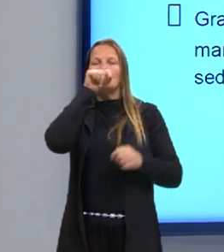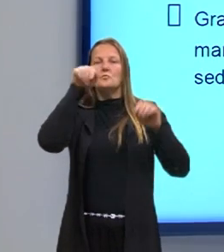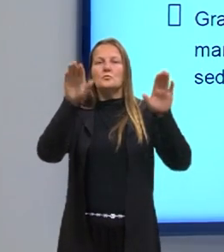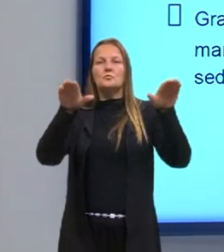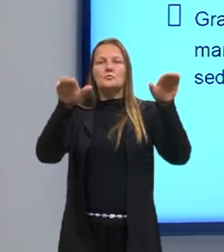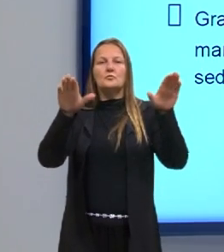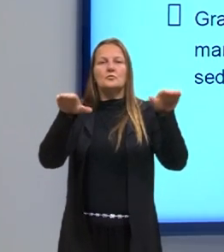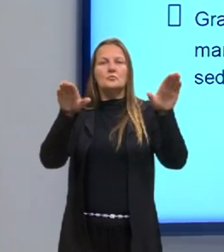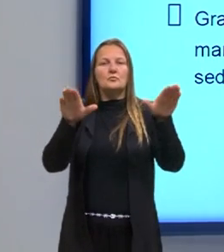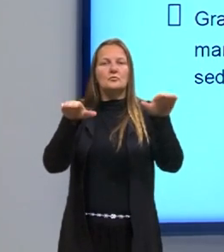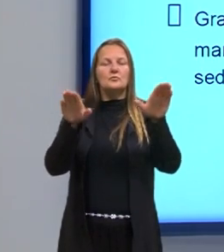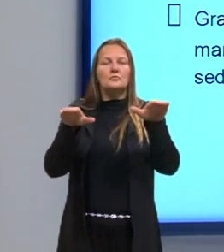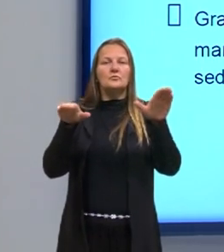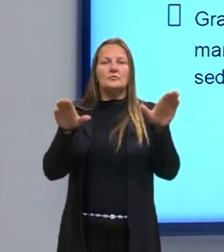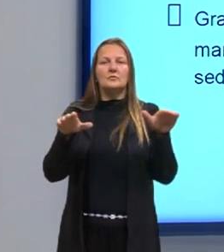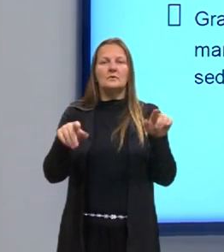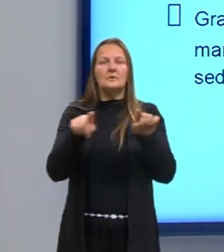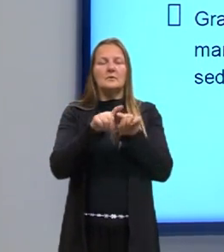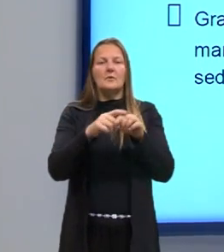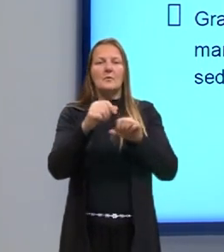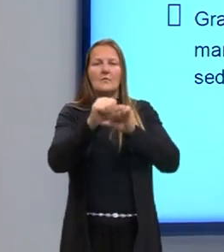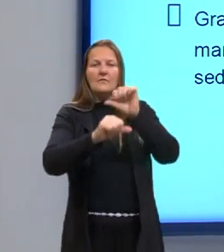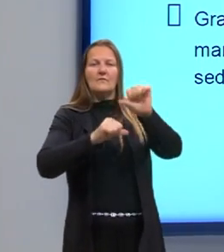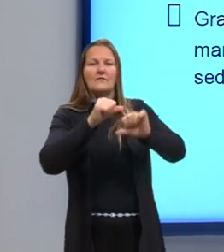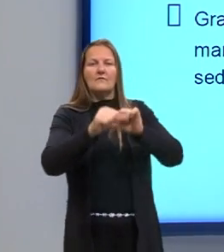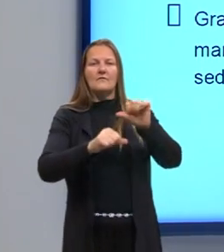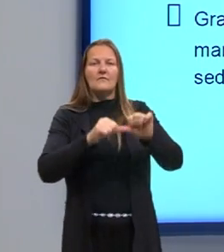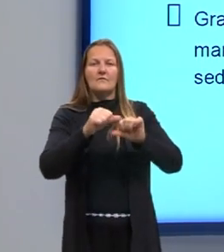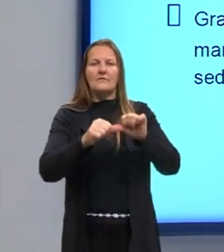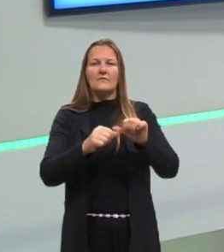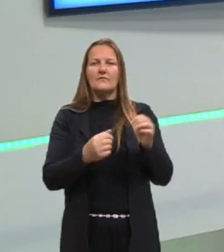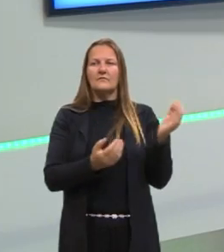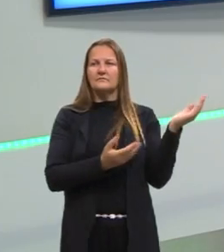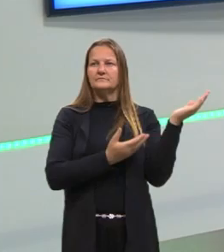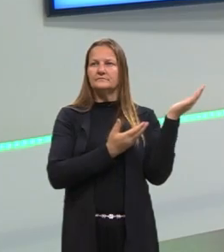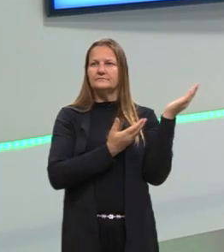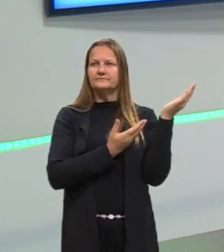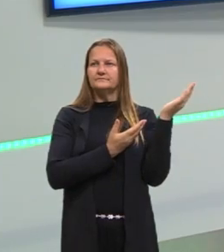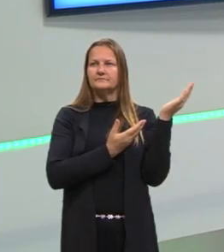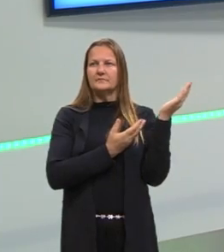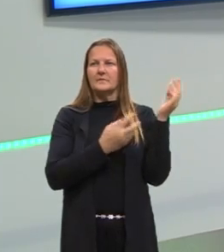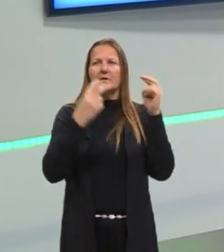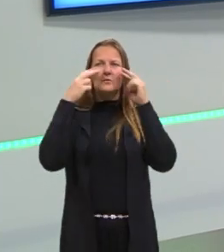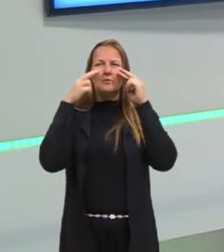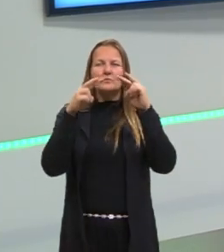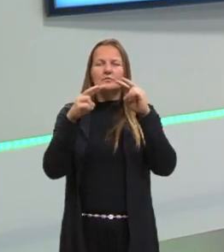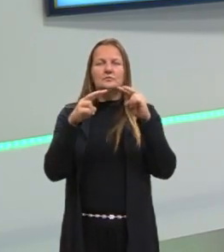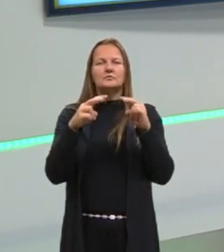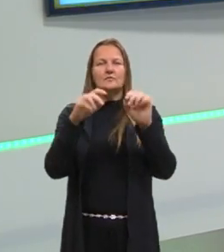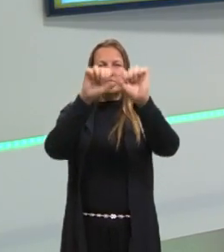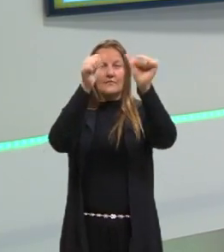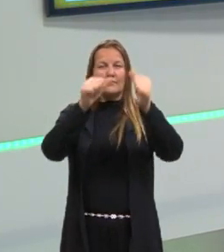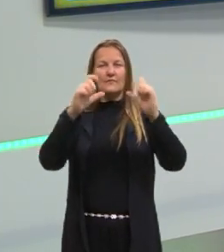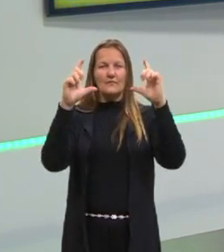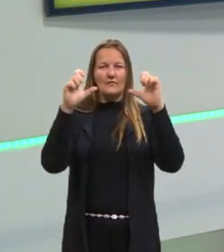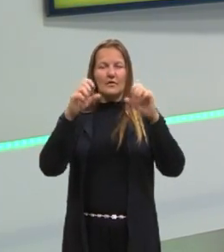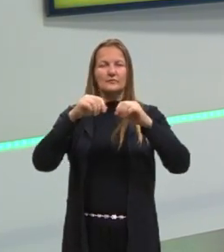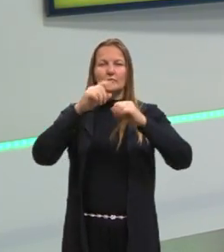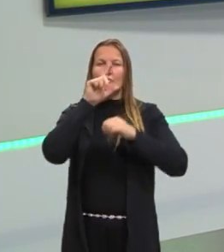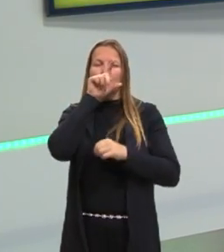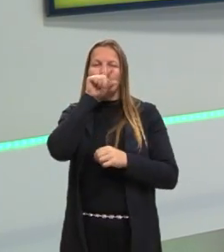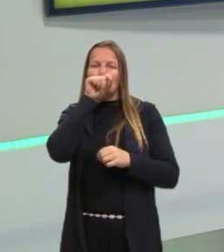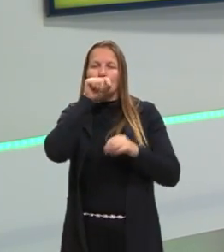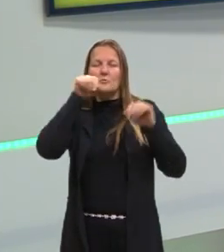ao meio terrestre por intermédio do guano. Então, aqui, nós podemos ver nessa imagem, ó, as aves marinhas,